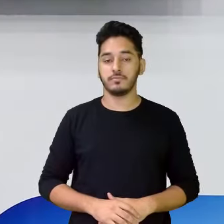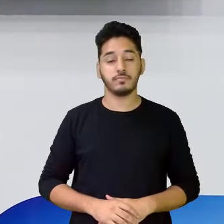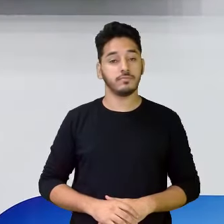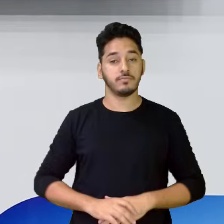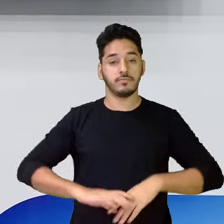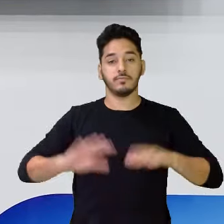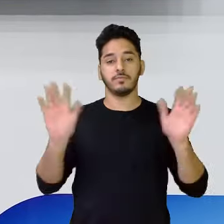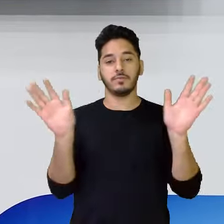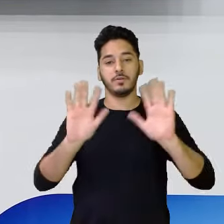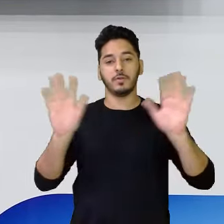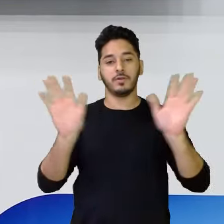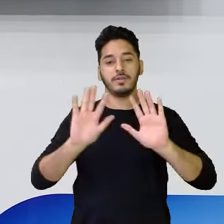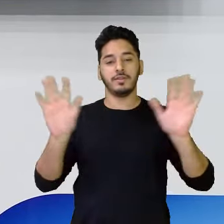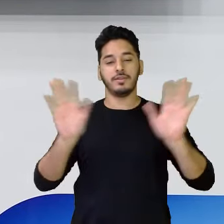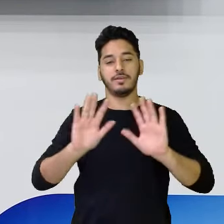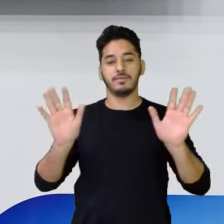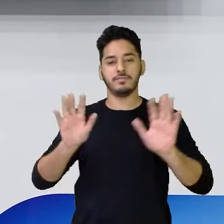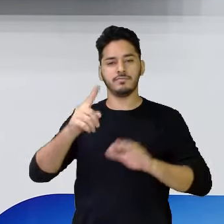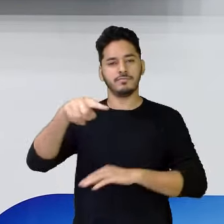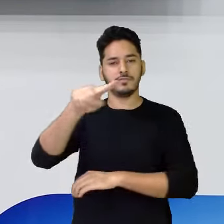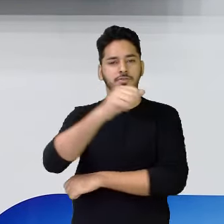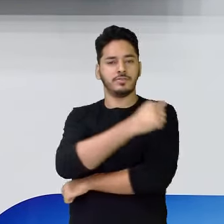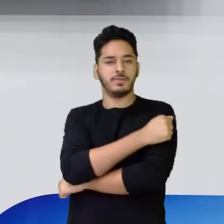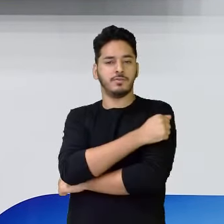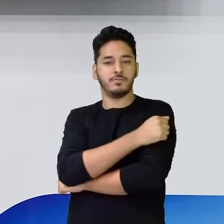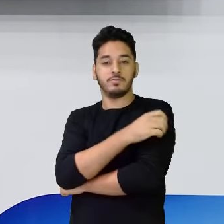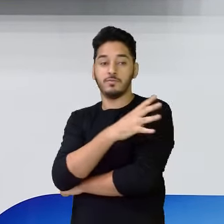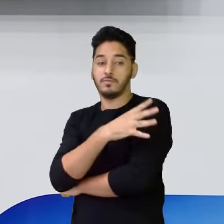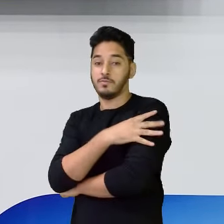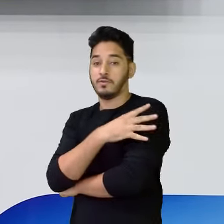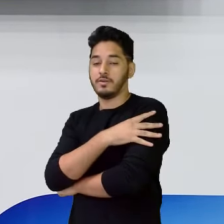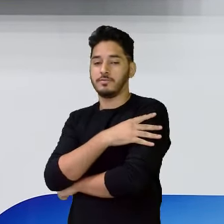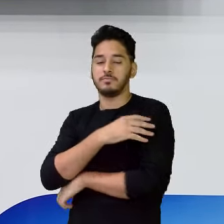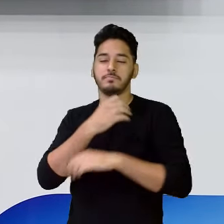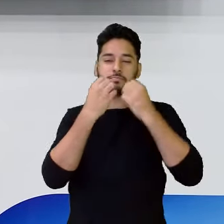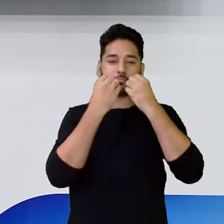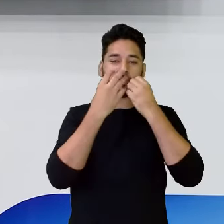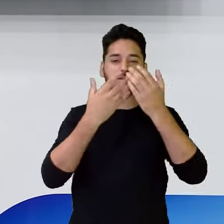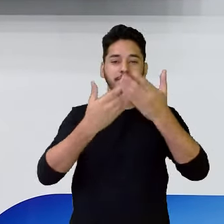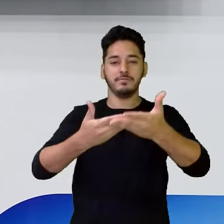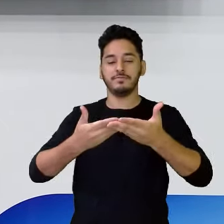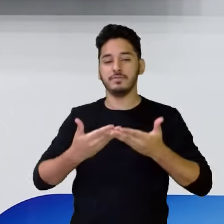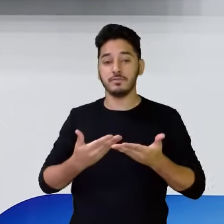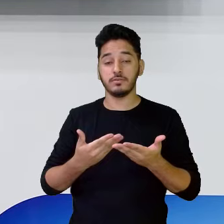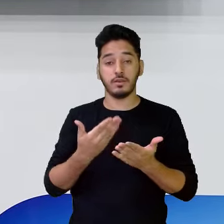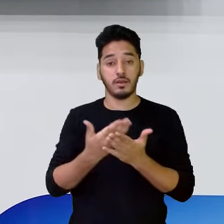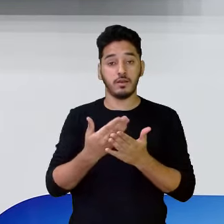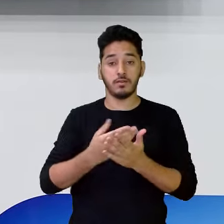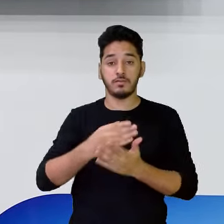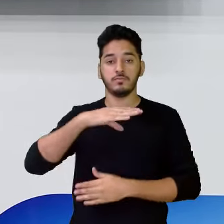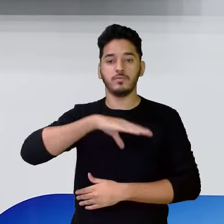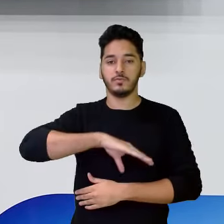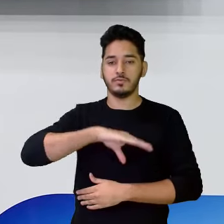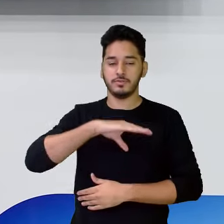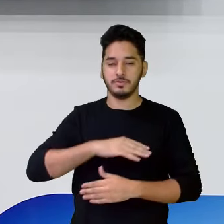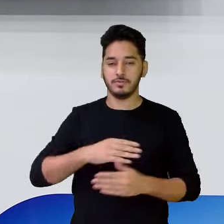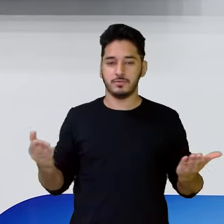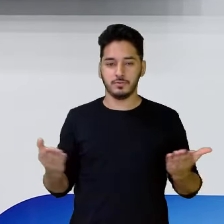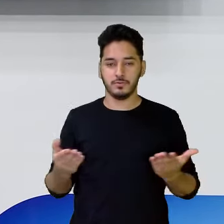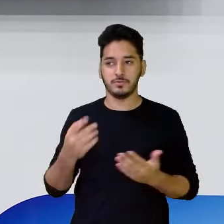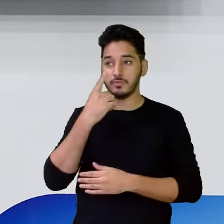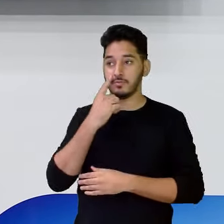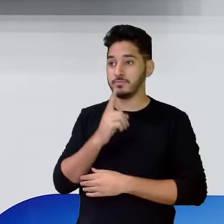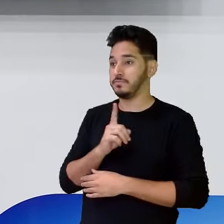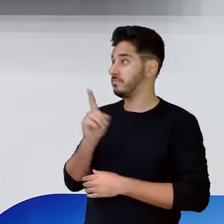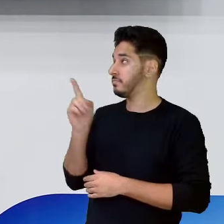Olá, estudantes do quarto ano! Bem-vindos para nossa aula de Língua Portuguesa de hoje! Eu sou a professora Eli